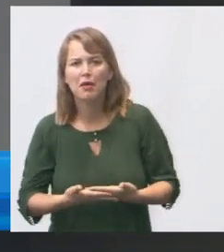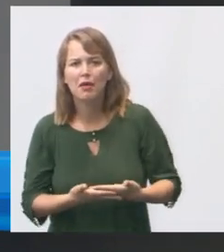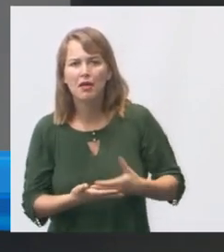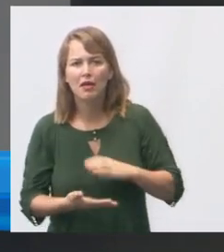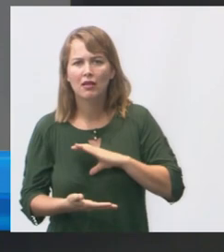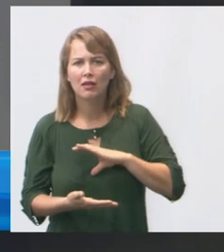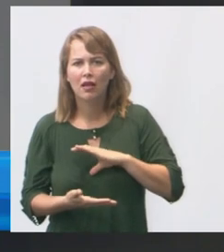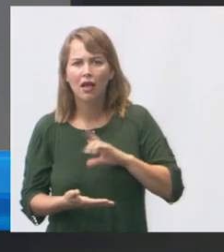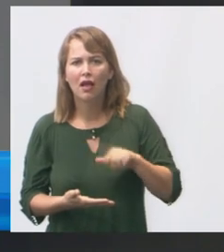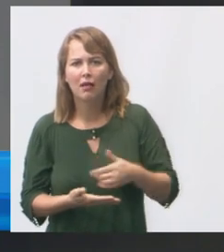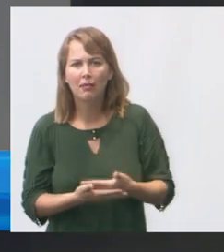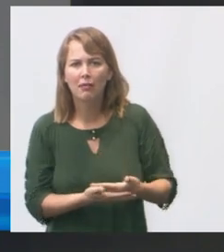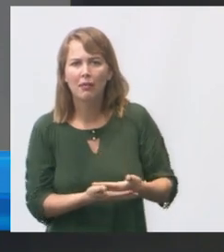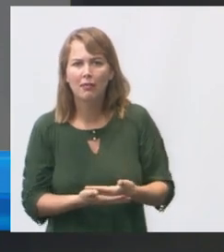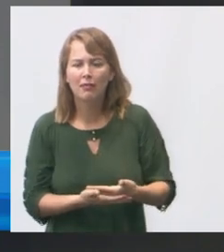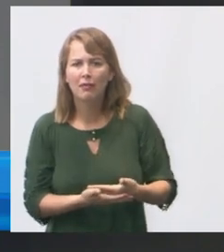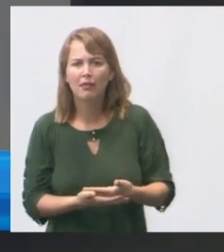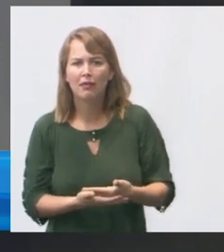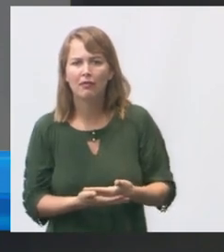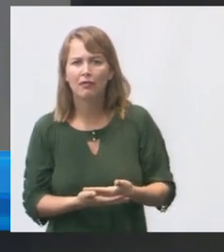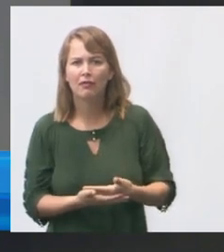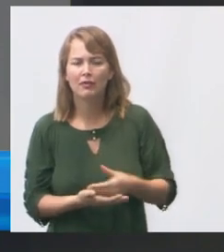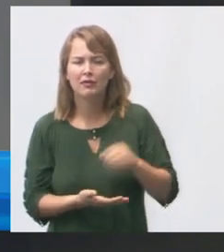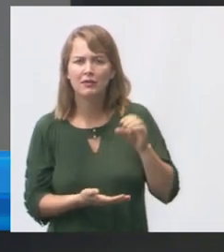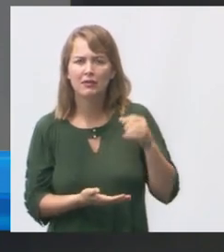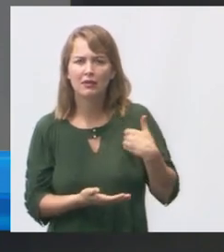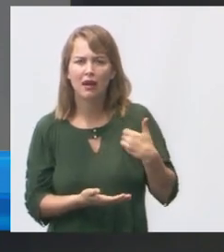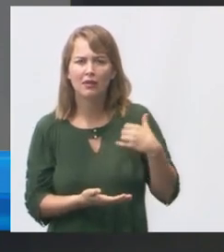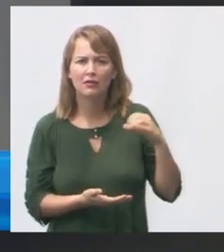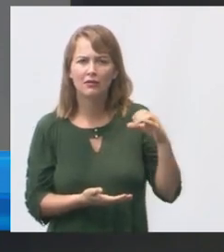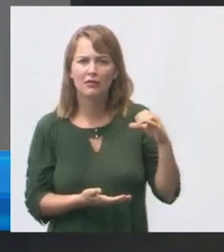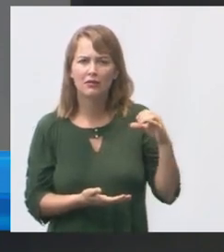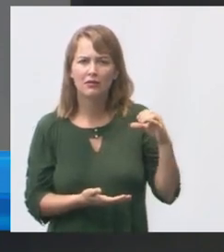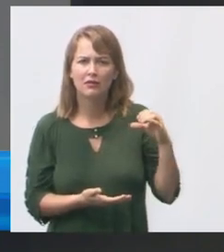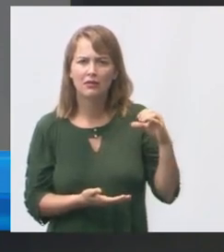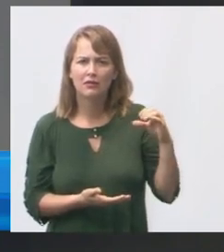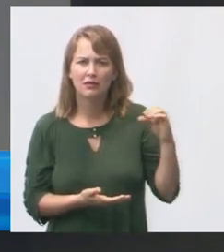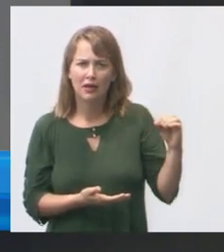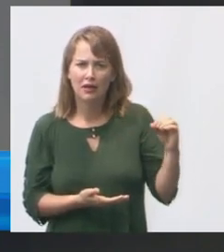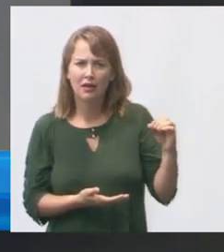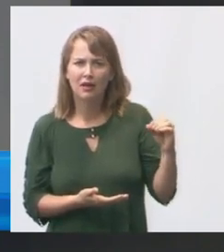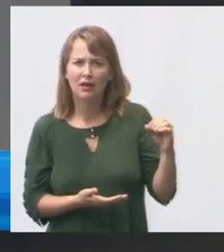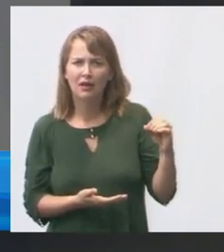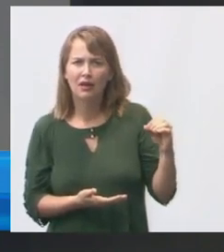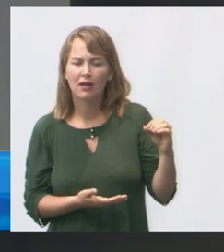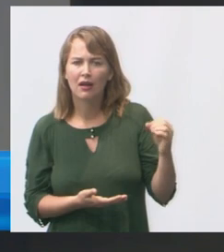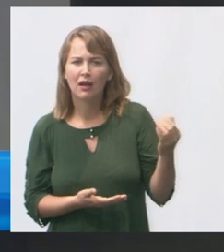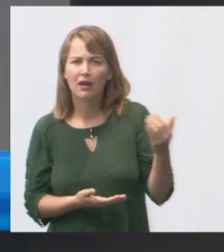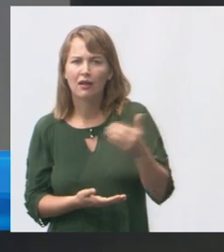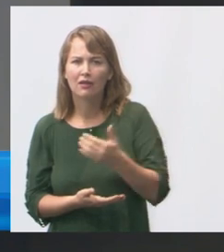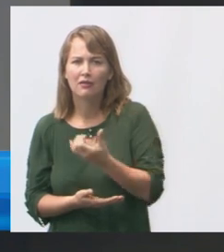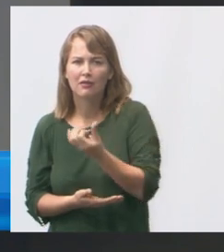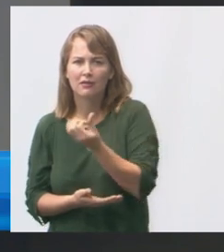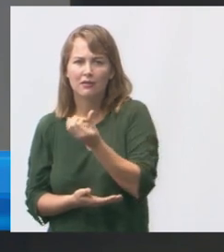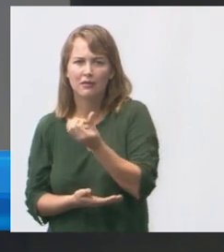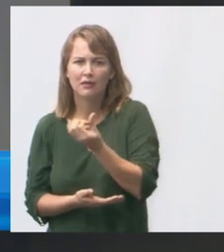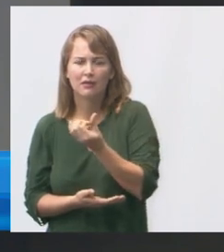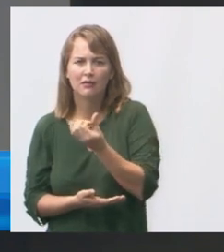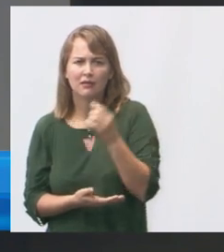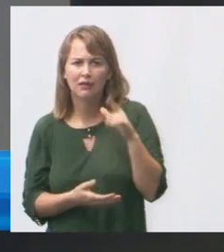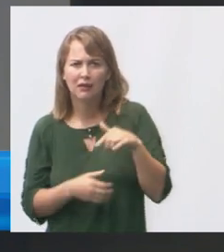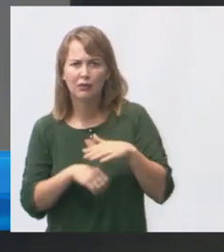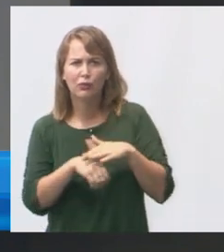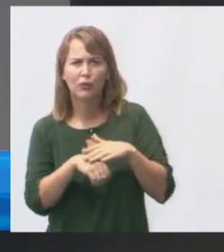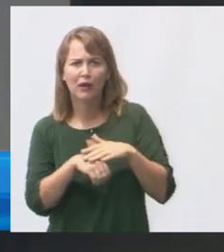educação infantil é de 0 6 a 6 anos ou seja isso aqui é doença